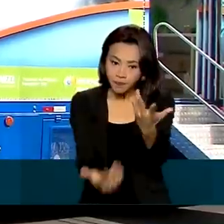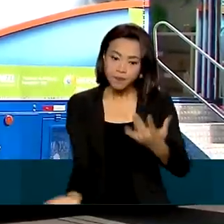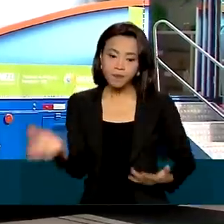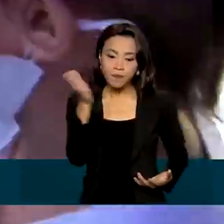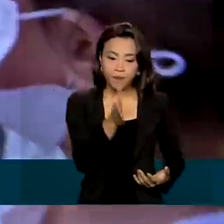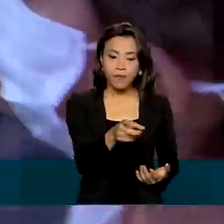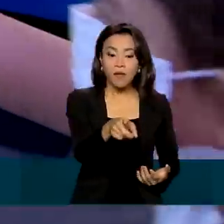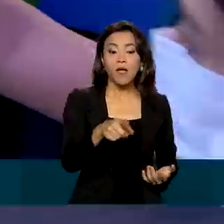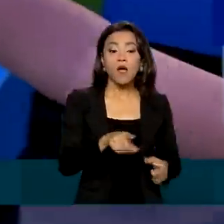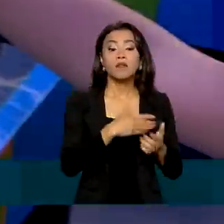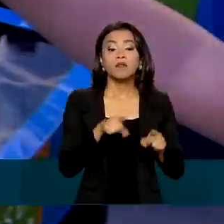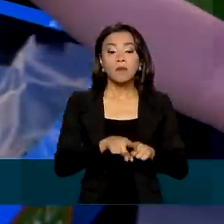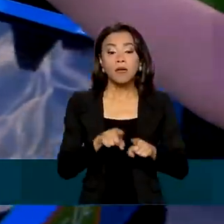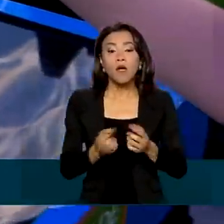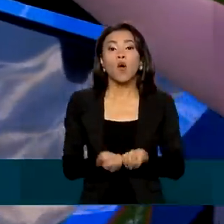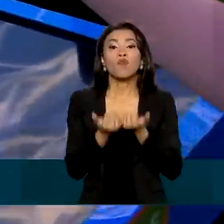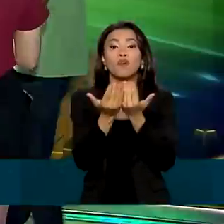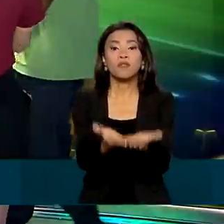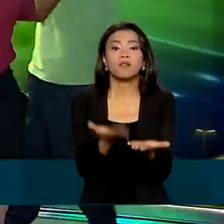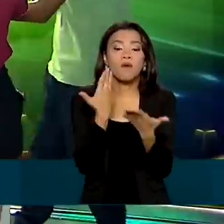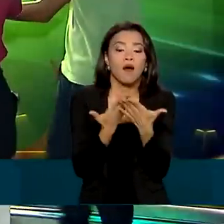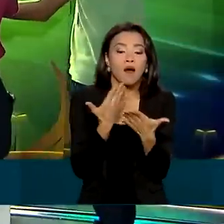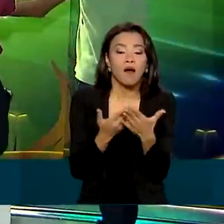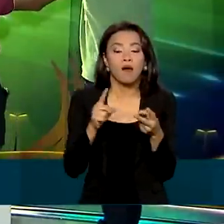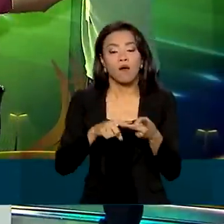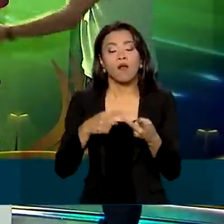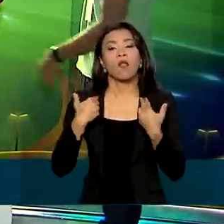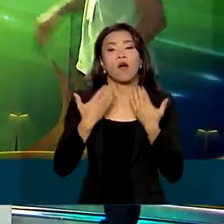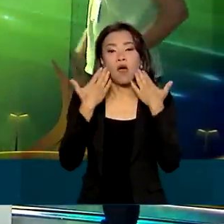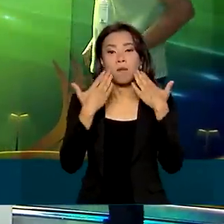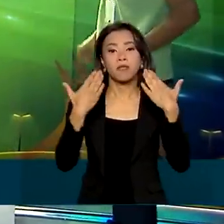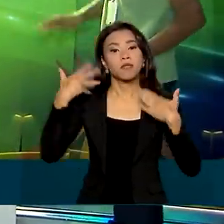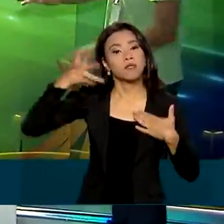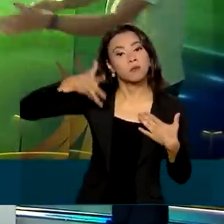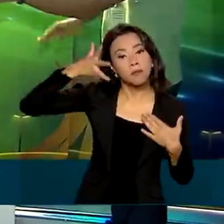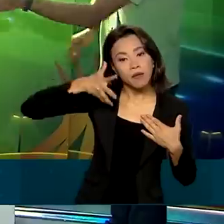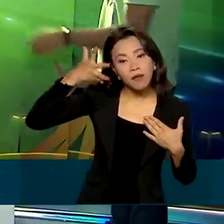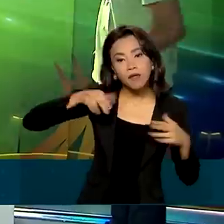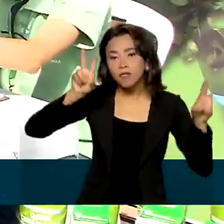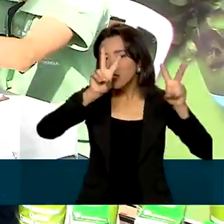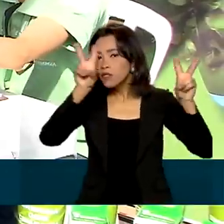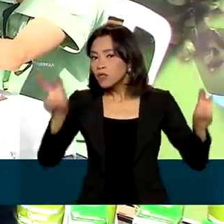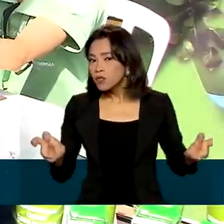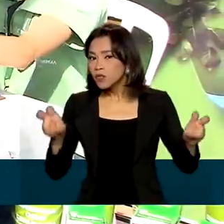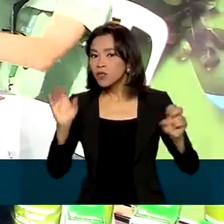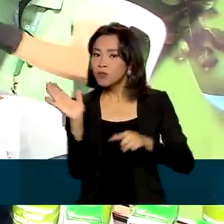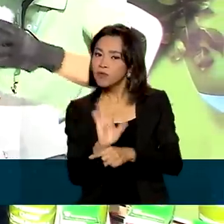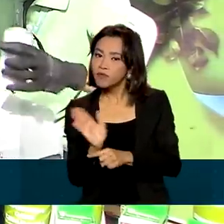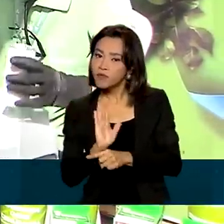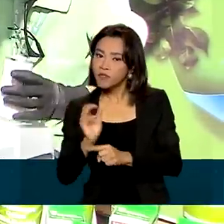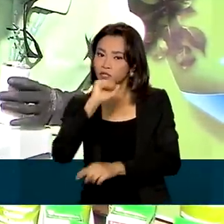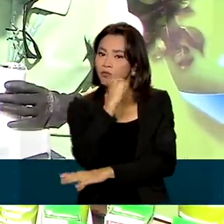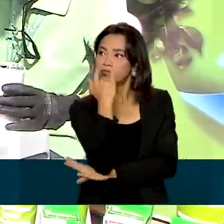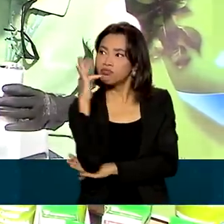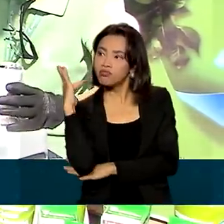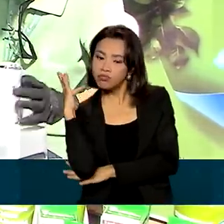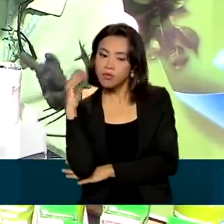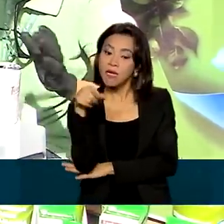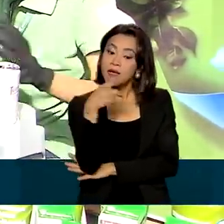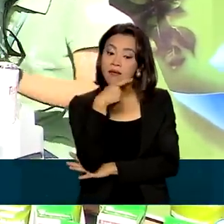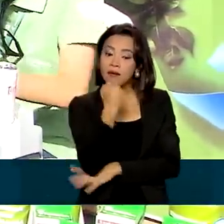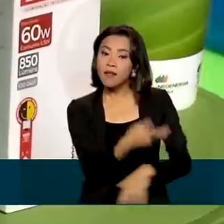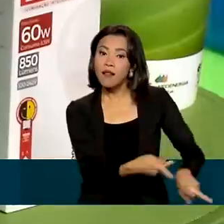também ofereceu aulas sobre energia, palestras e vídeos relacionados ao meio ambiente. E quem levou latinhas de alumínio,